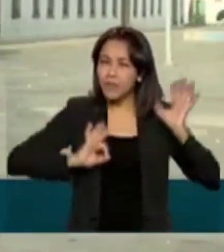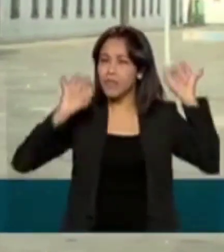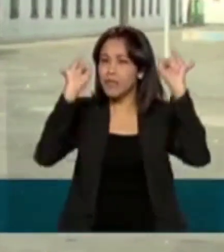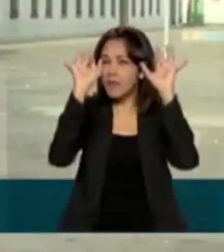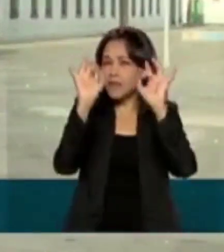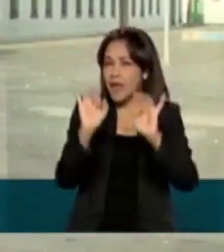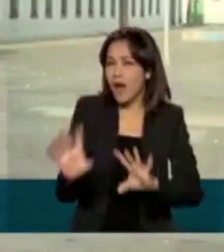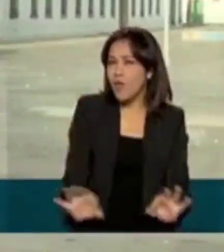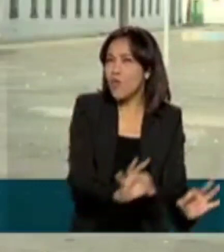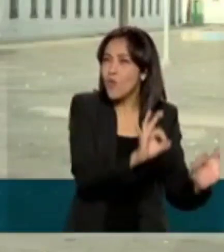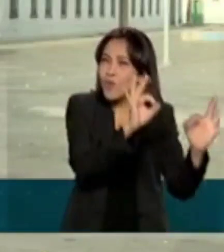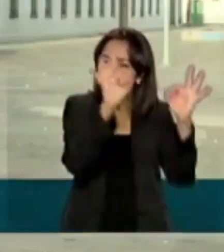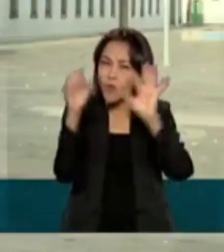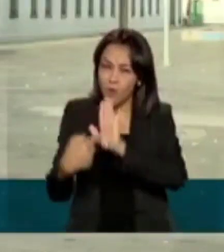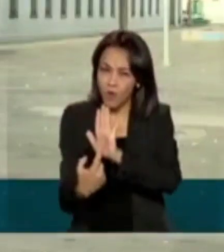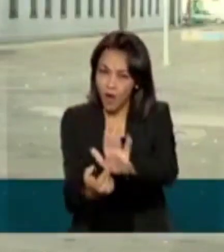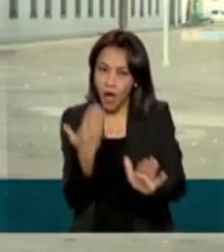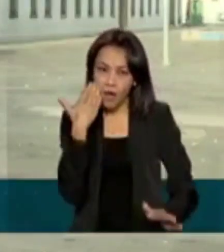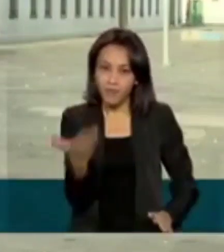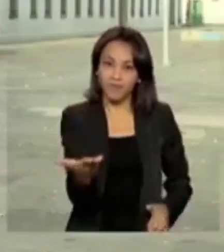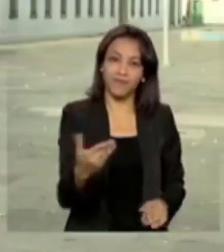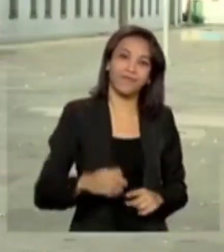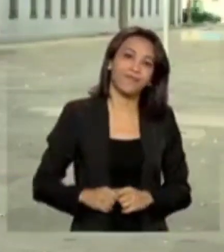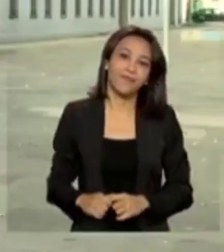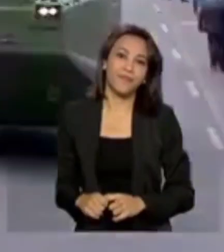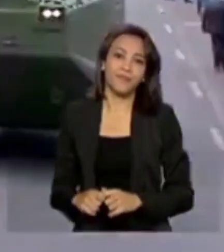sobre esse assunto. Confira agora na reportagem.